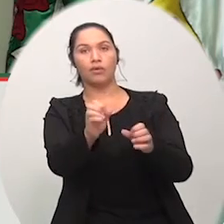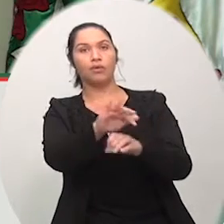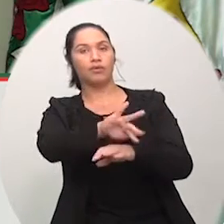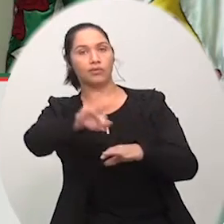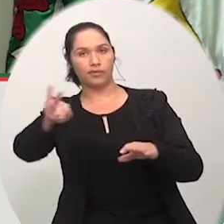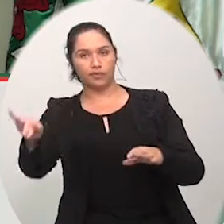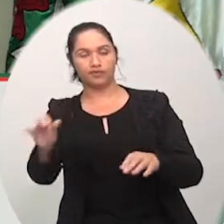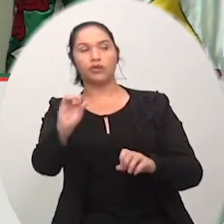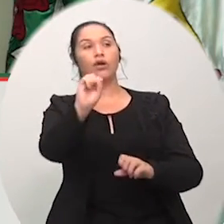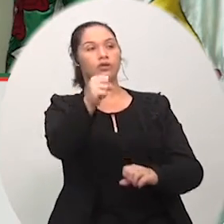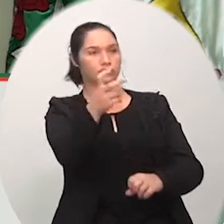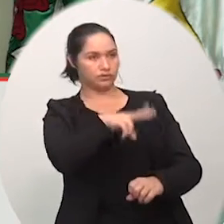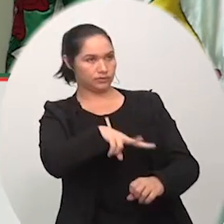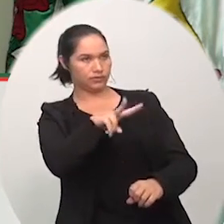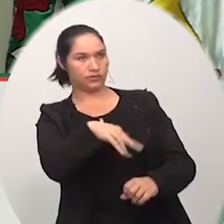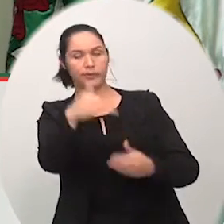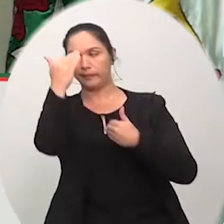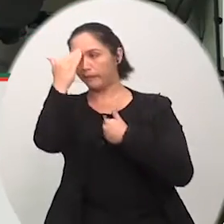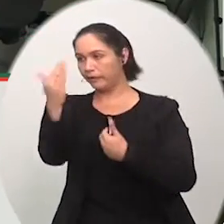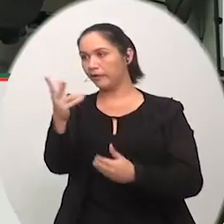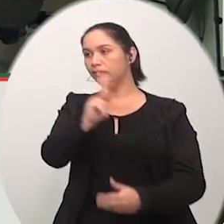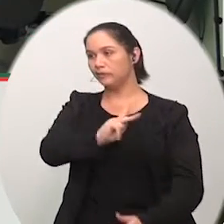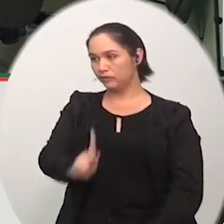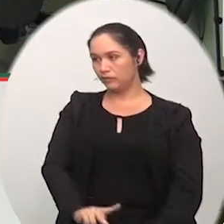Será atendido em pleno, vereador. Obrigado, seu presidente.